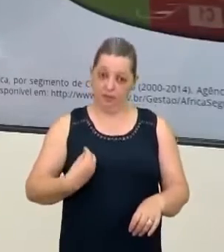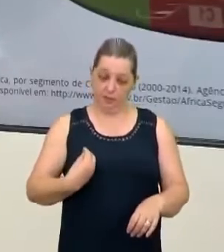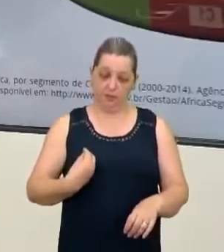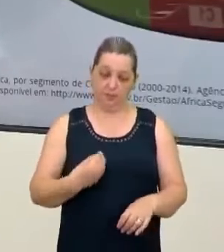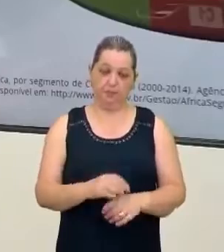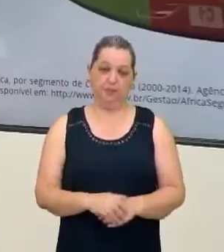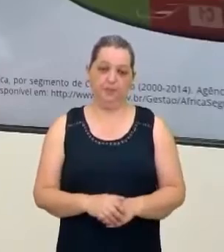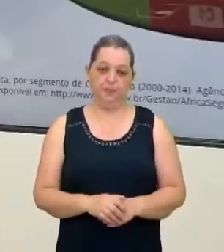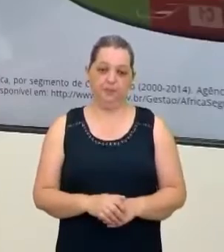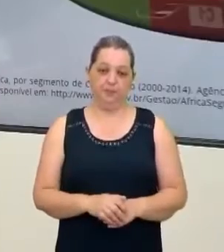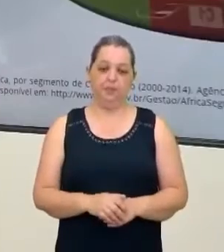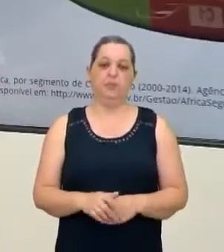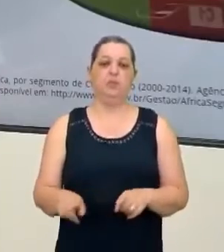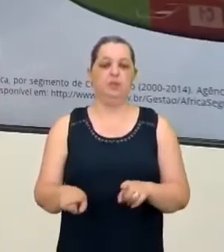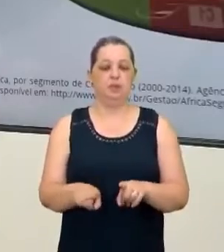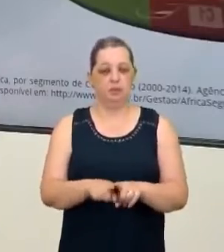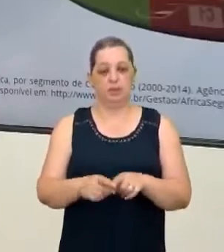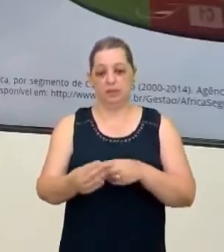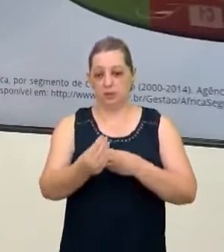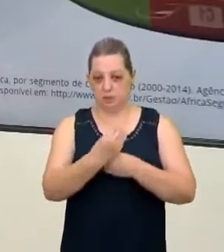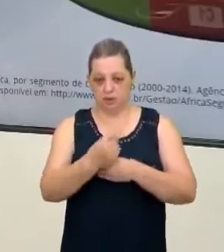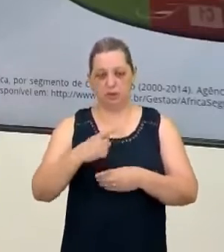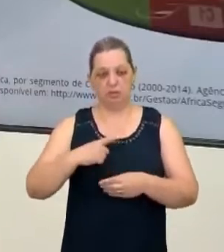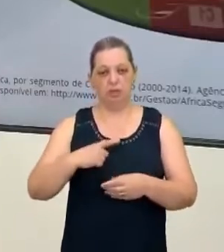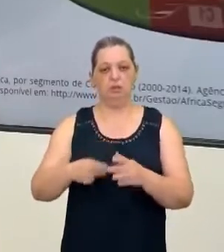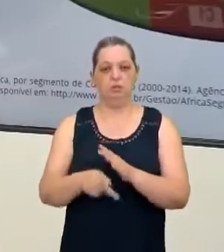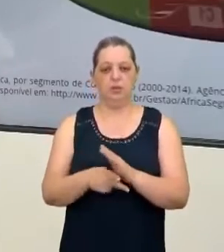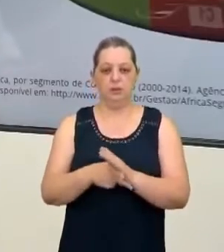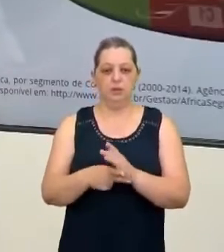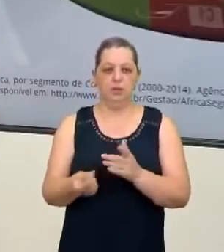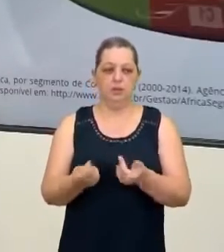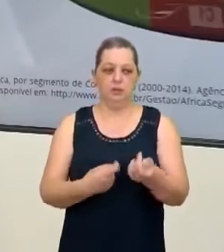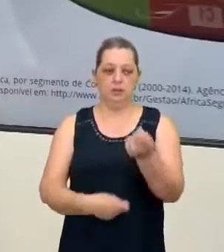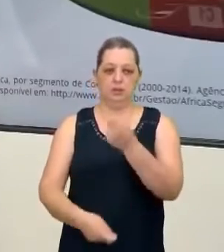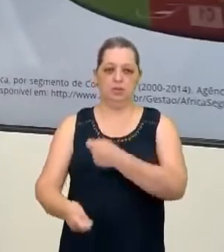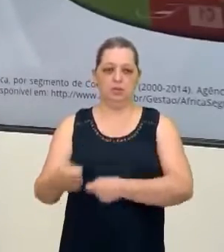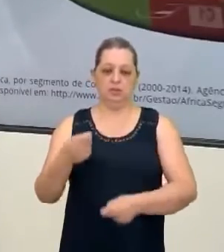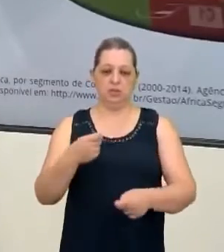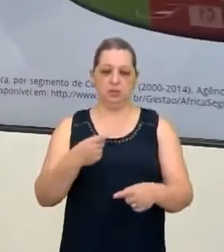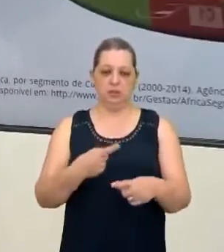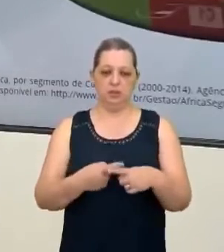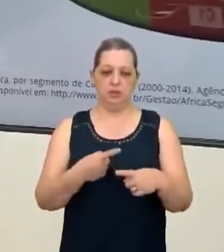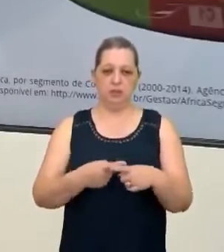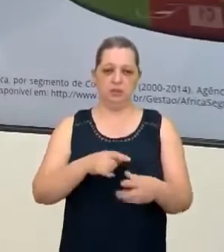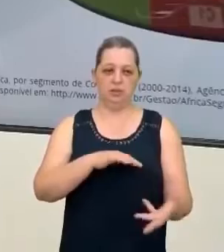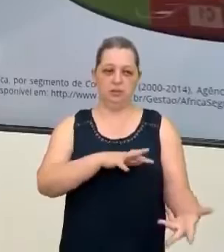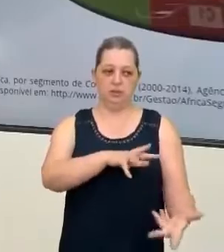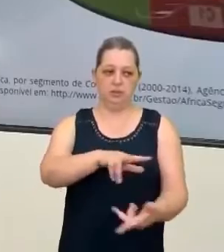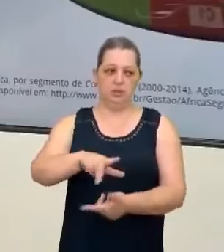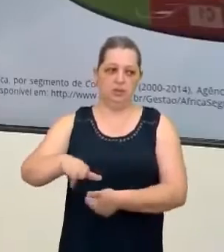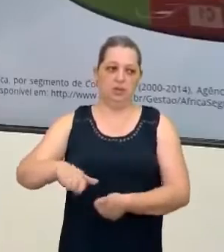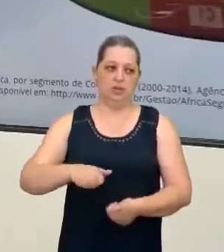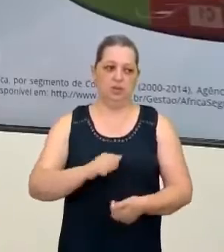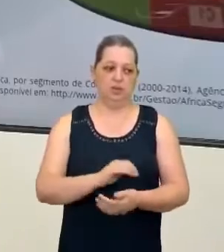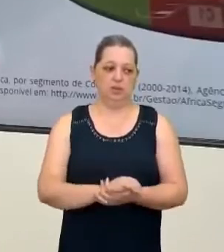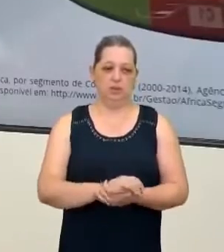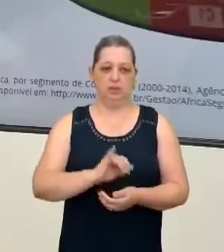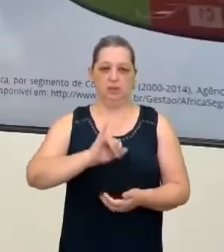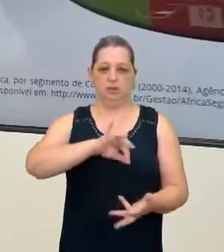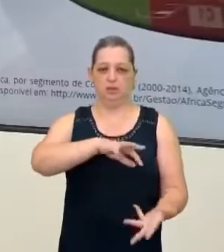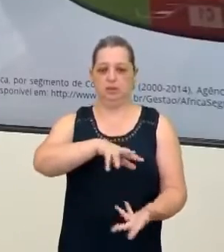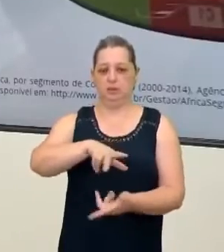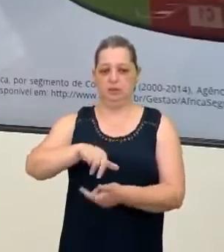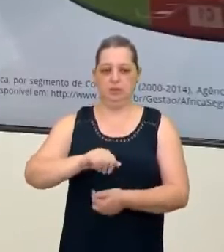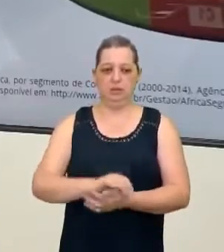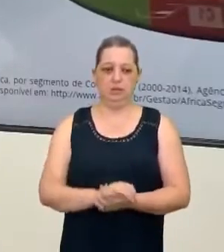né, então eles têm o seu comércio exterior baseado na agricultura. Então é importante, né, ter esse conhecimento